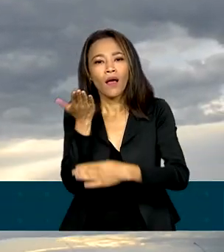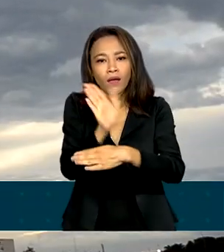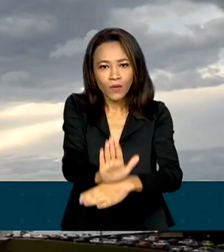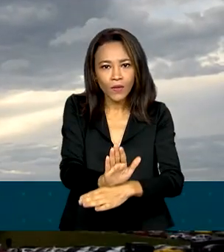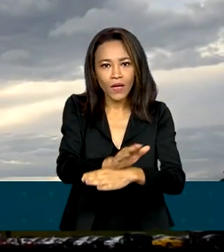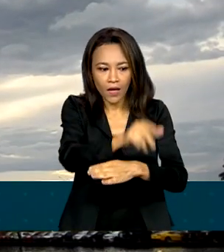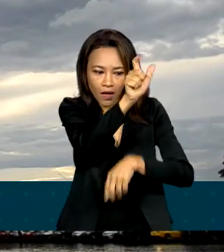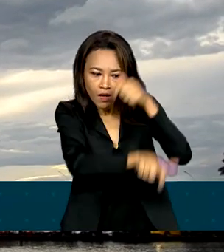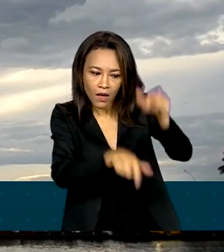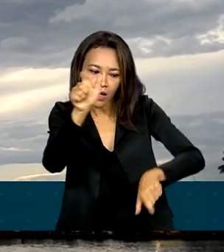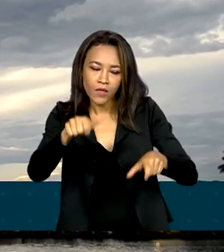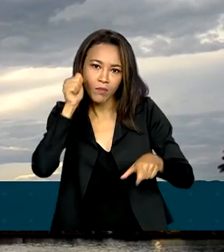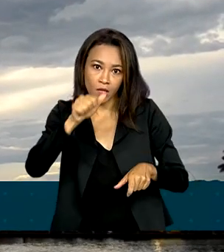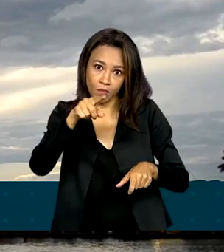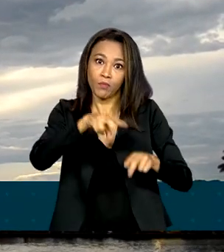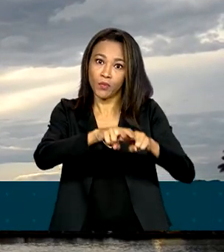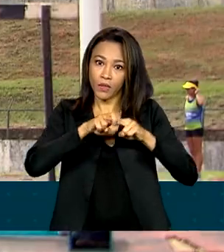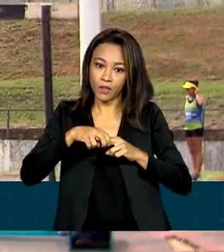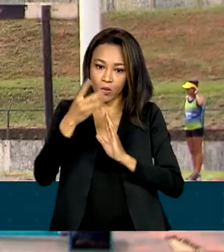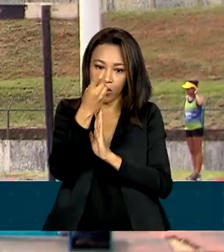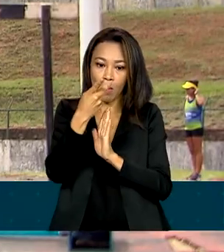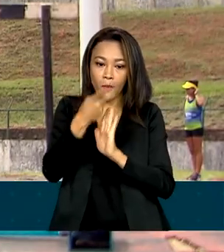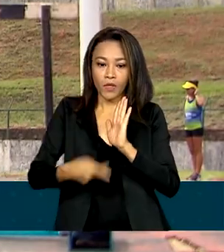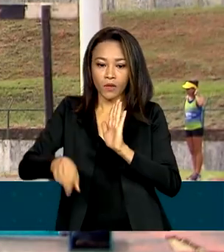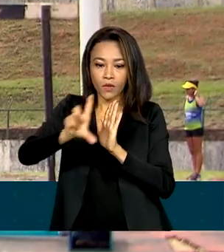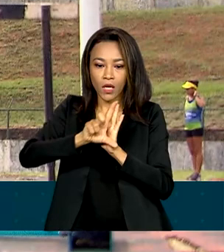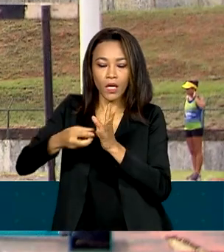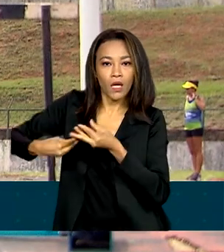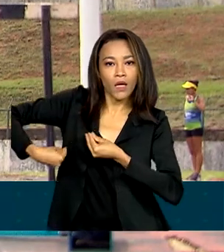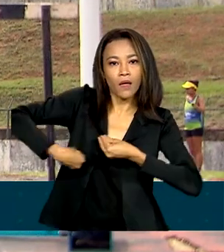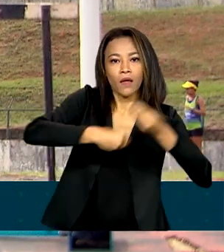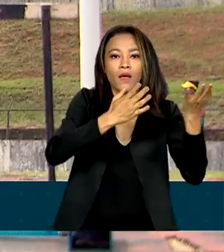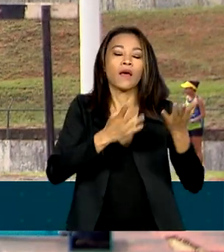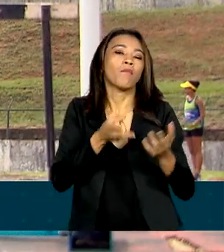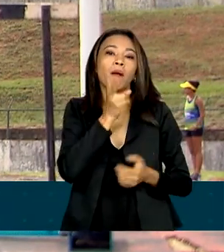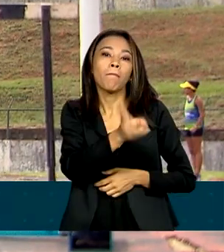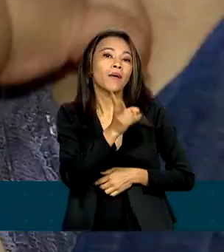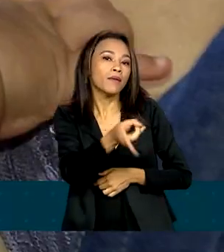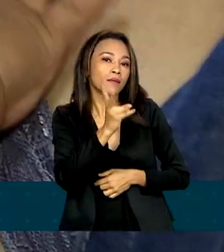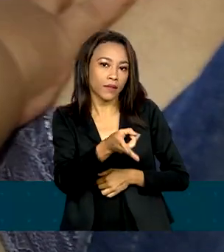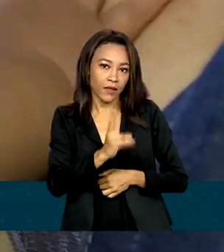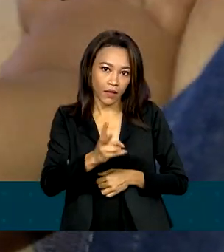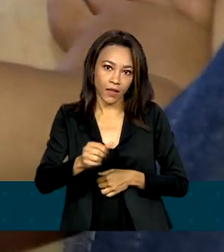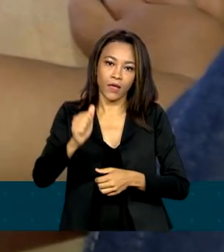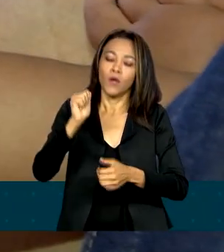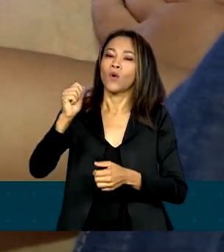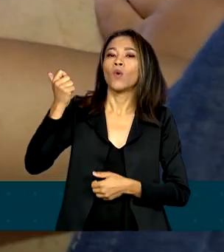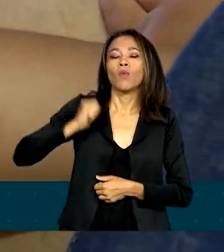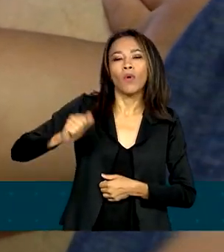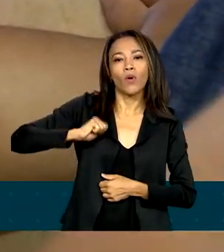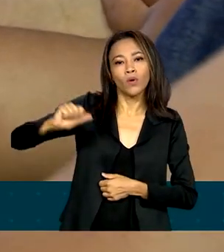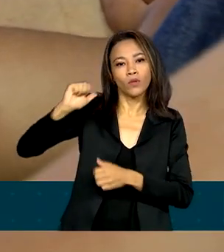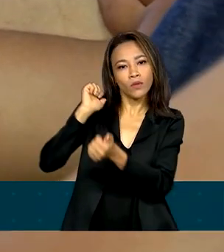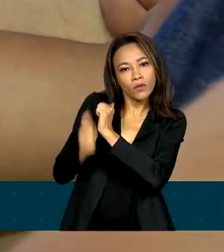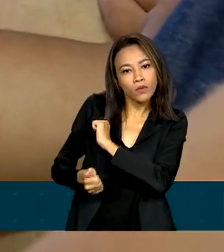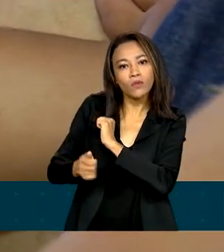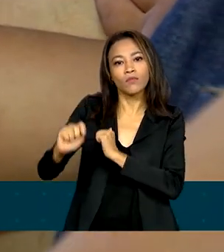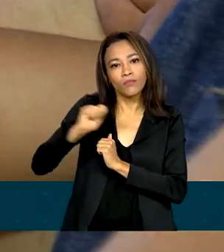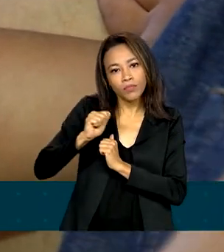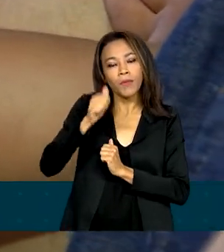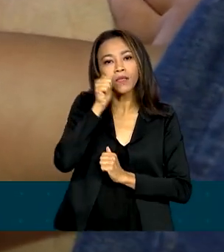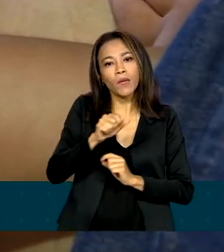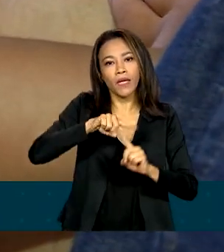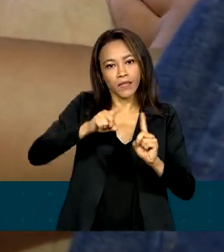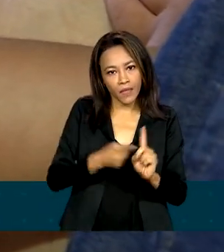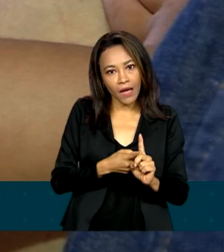encaminhou ao Congresso um projeto de lei que assegura a manutenção do Bolsa Atleta para as grávidas e para quem teve bebê